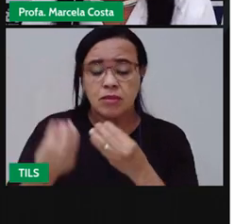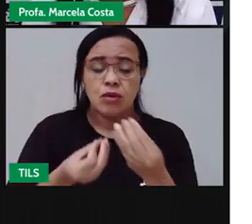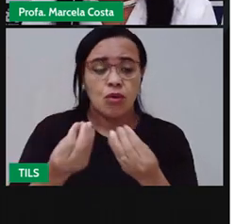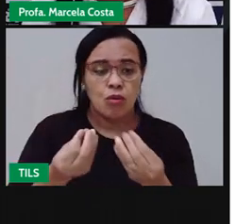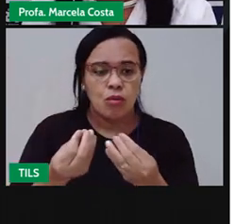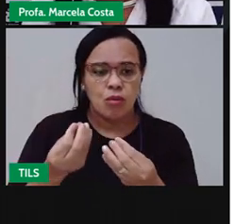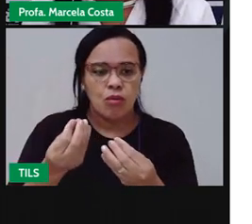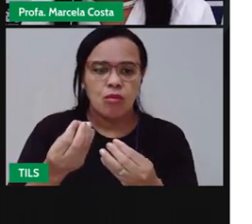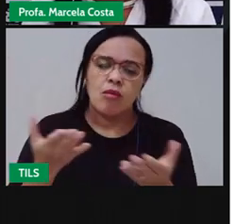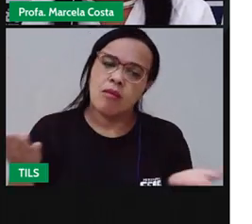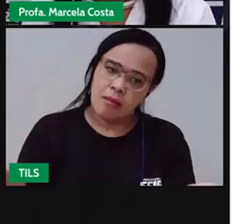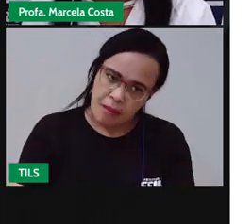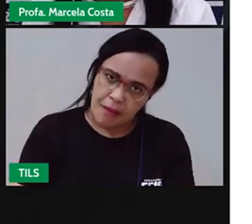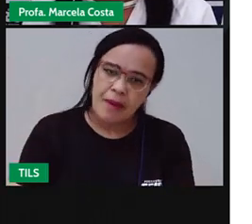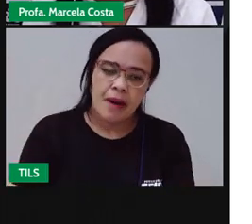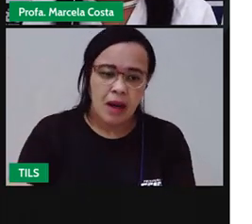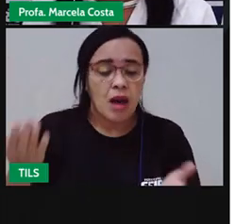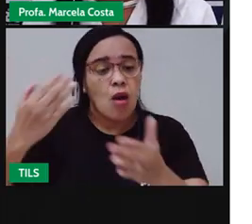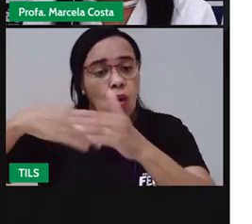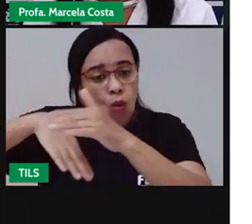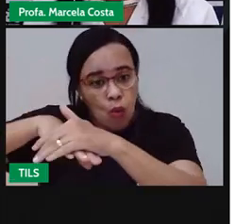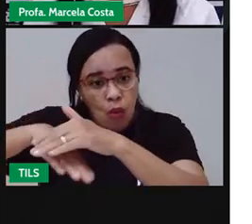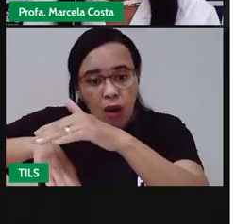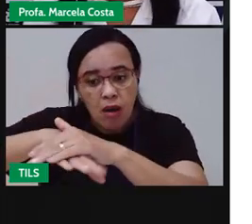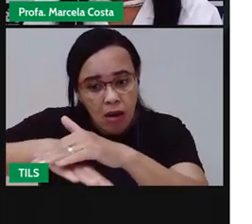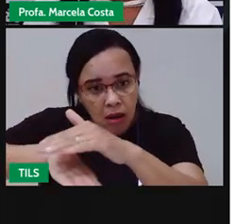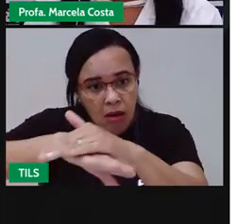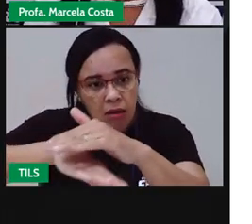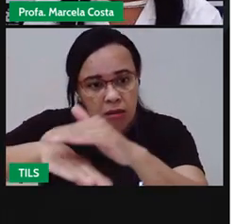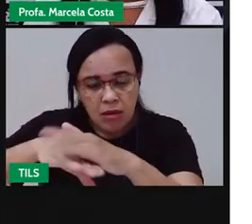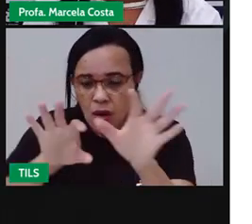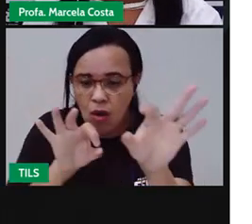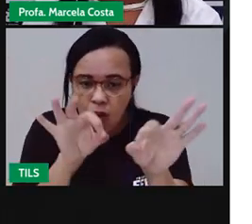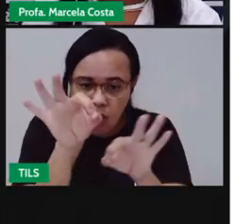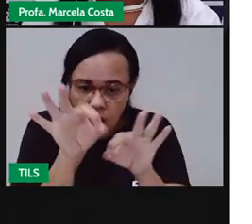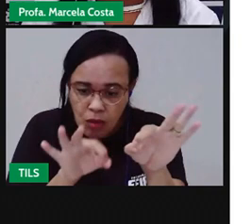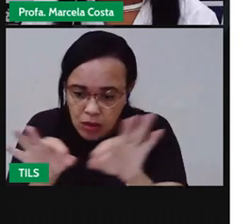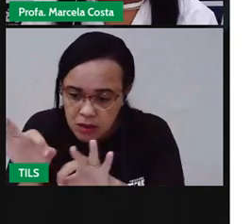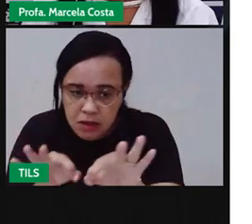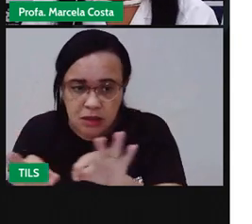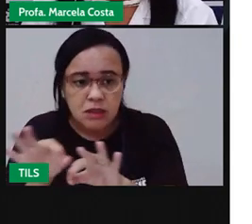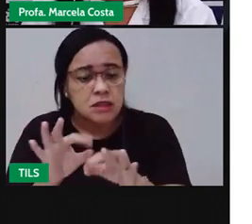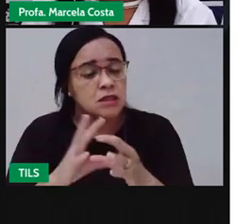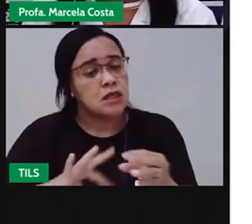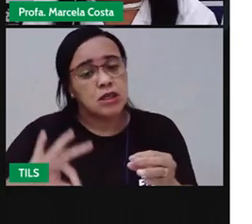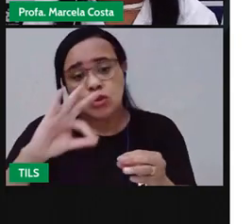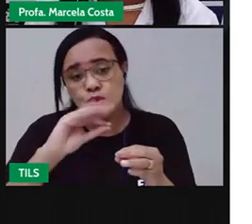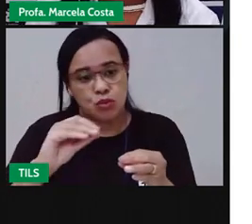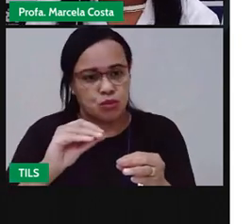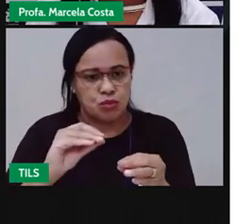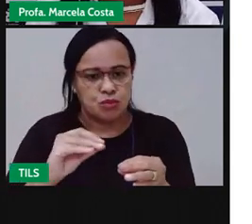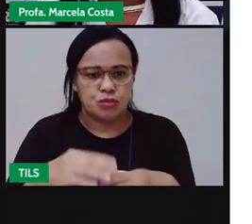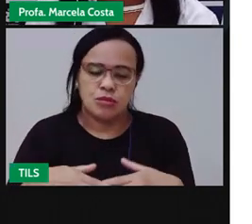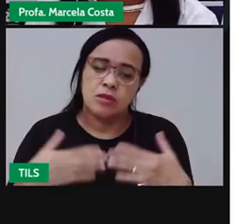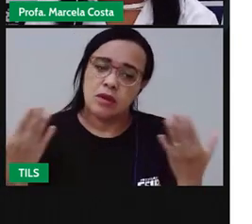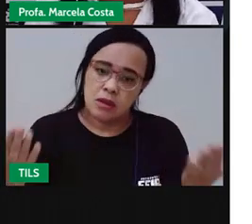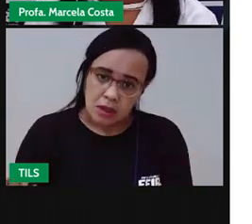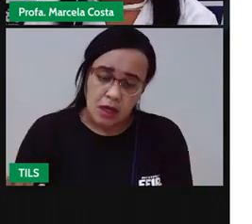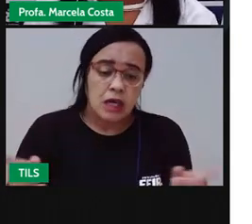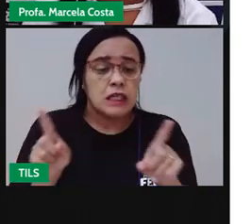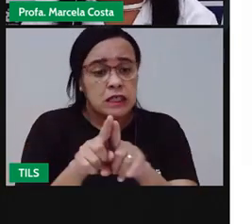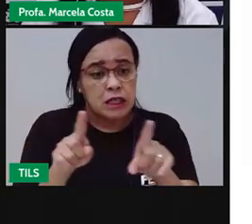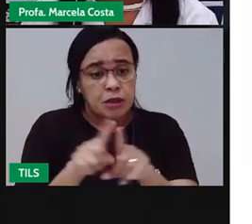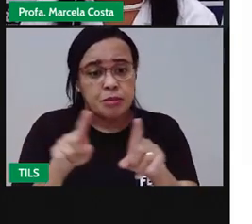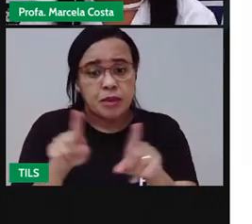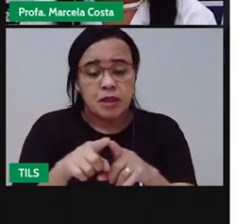Guardar os brinquedos é uma boa opção. Organizá-los, né? Produtos de limpeza ao alcance de crianças e